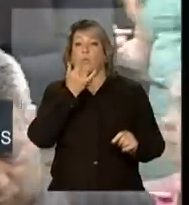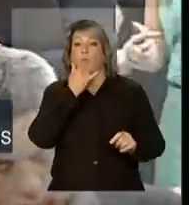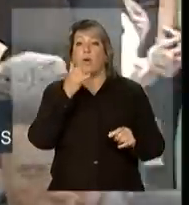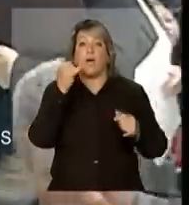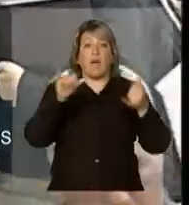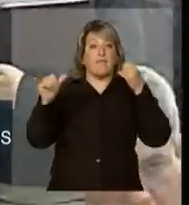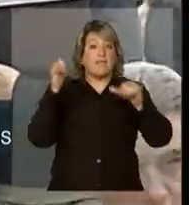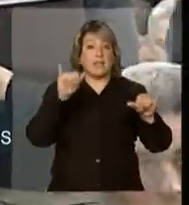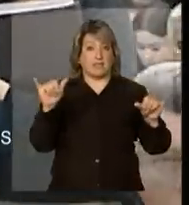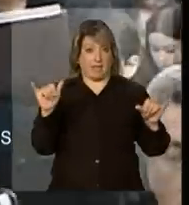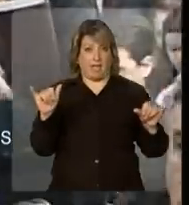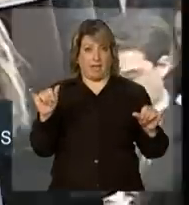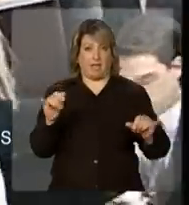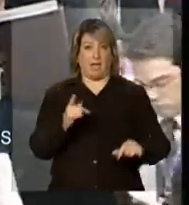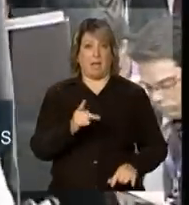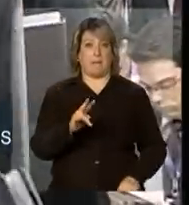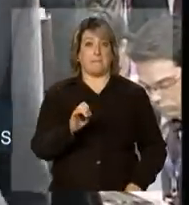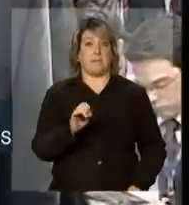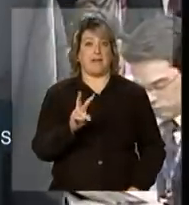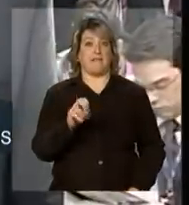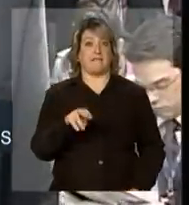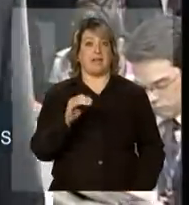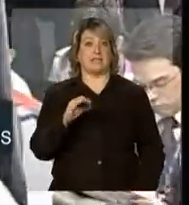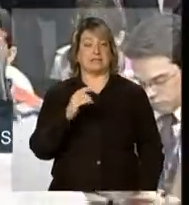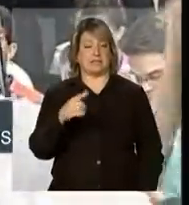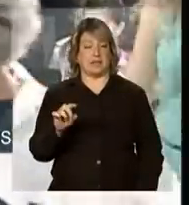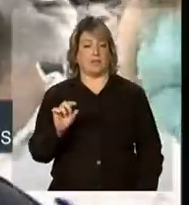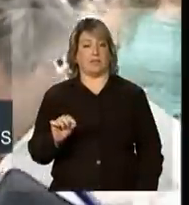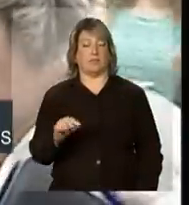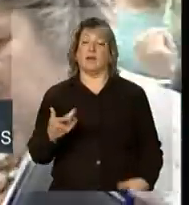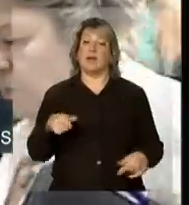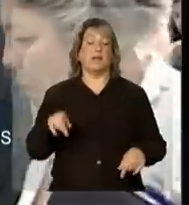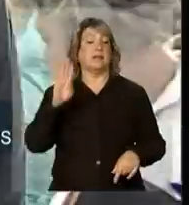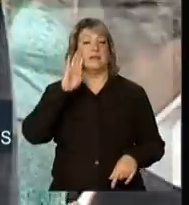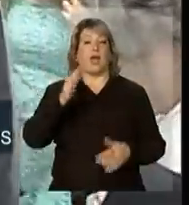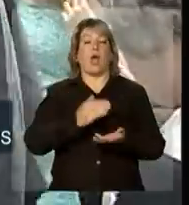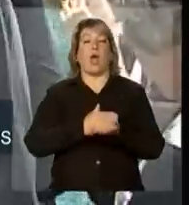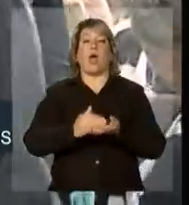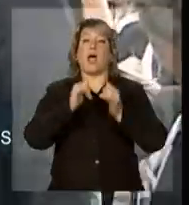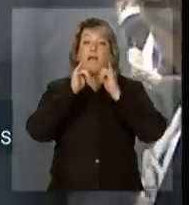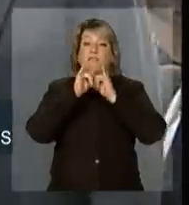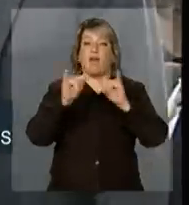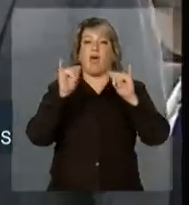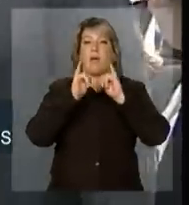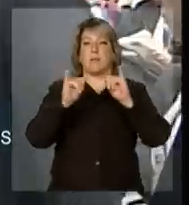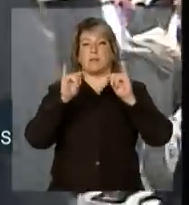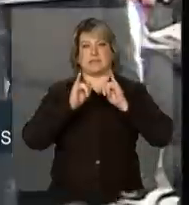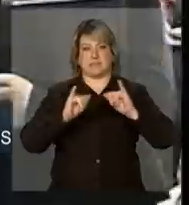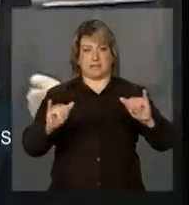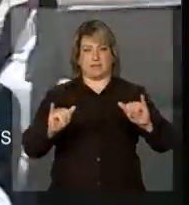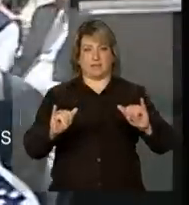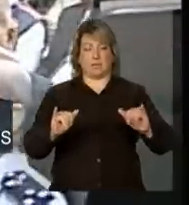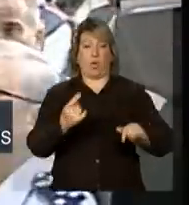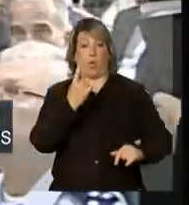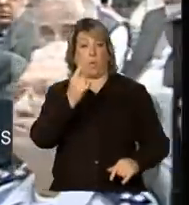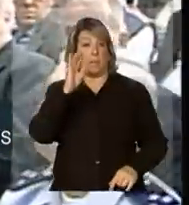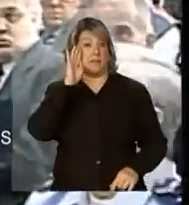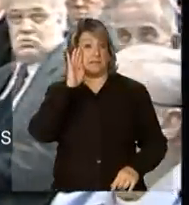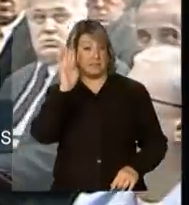essas ações de prevenção começam com a informação. Uma das ações